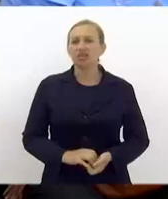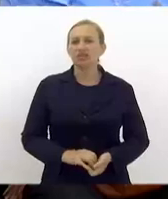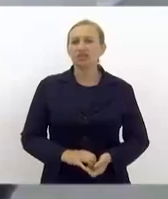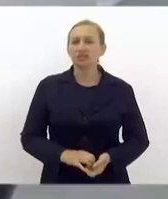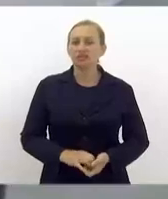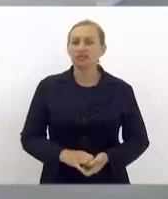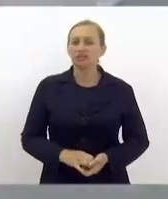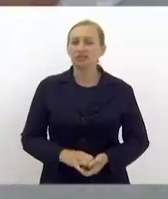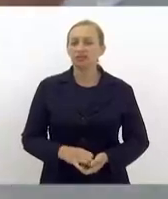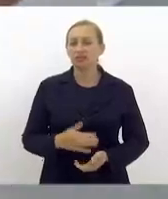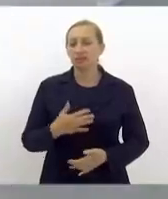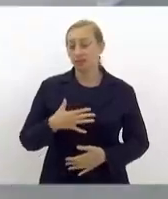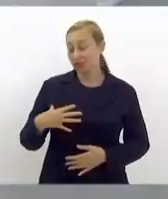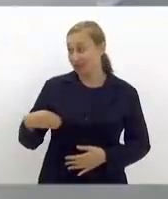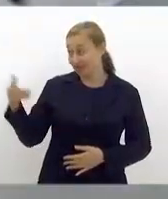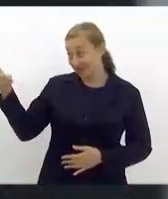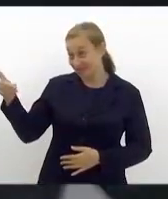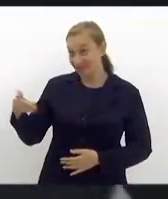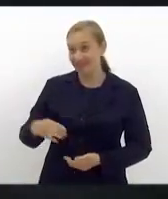É meu filho, hein?